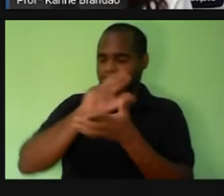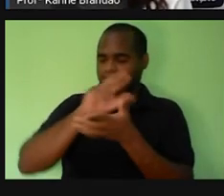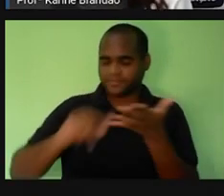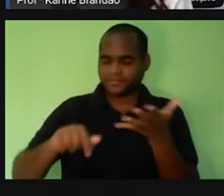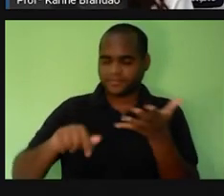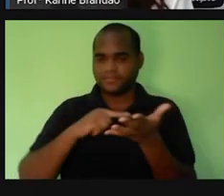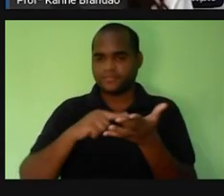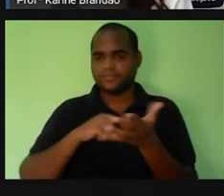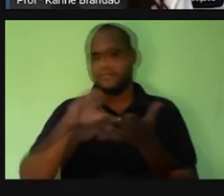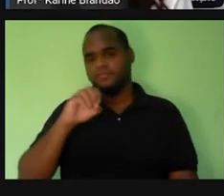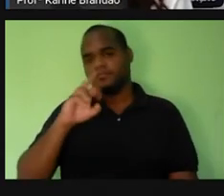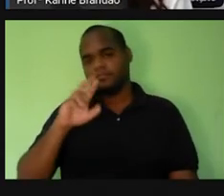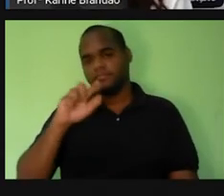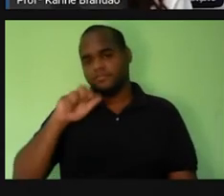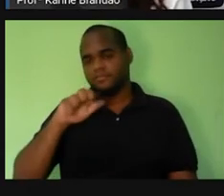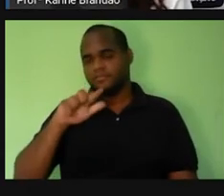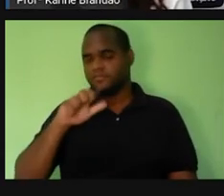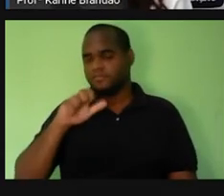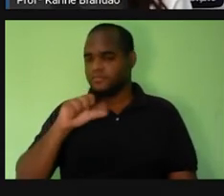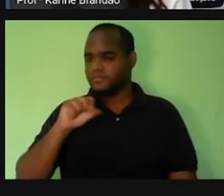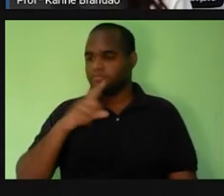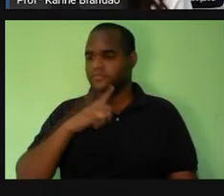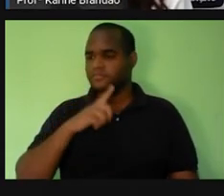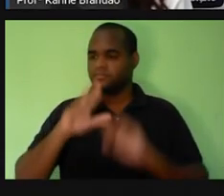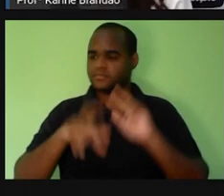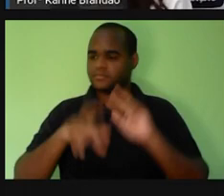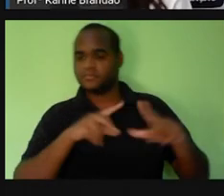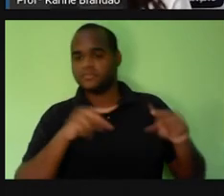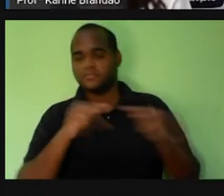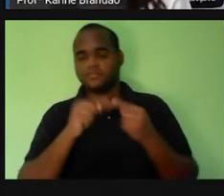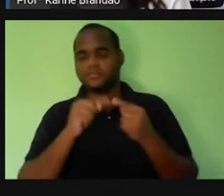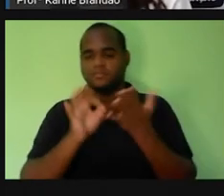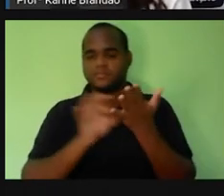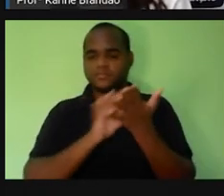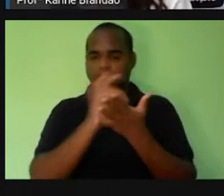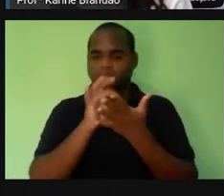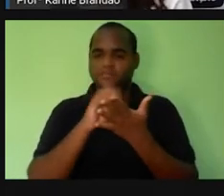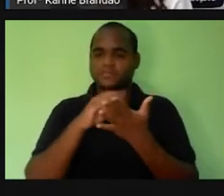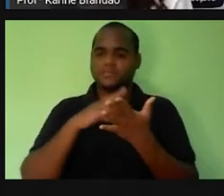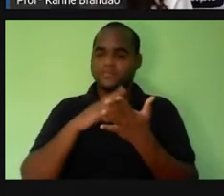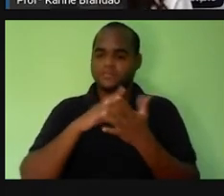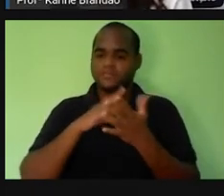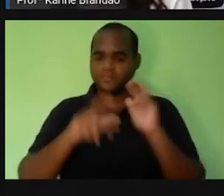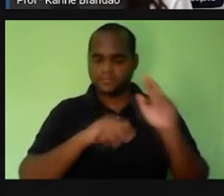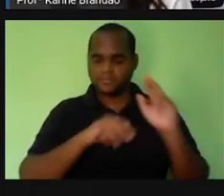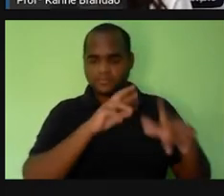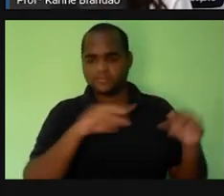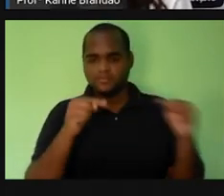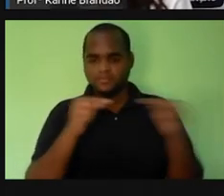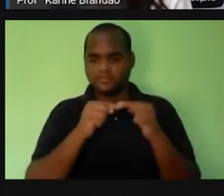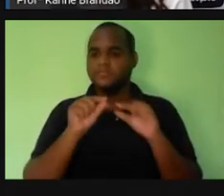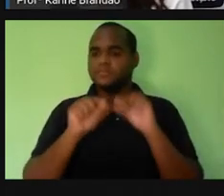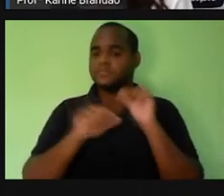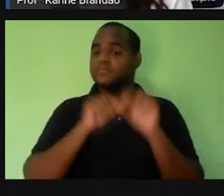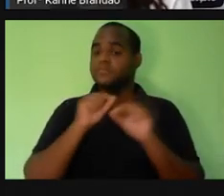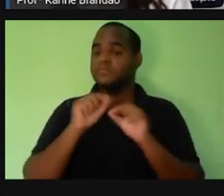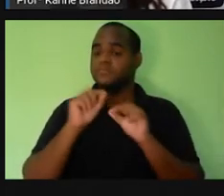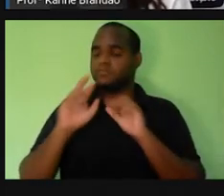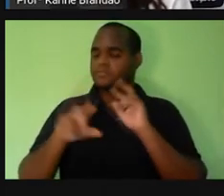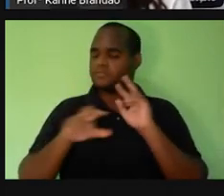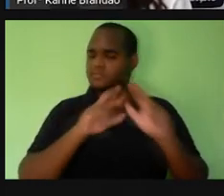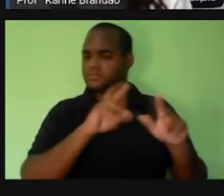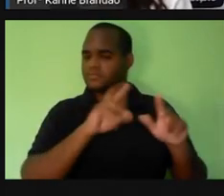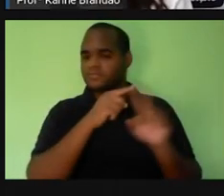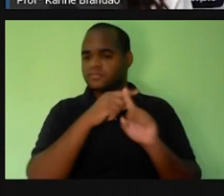não é verdade? E quando a gente compara uma célula animal de uma célula vegetal, né? Nós vemos que existem semelhanças, por